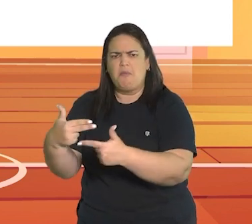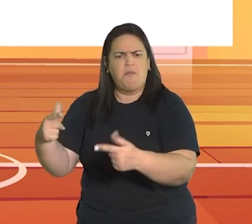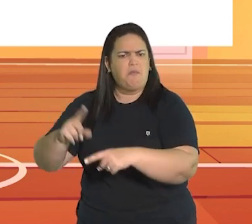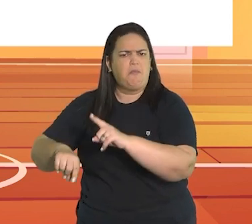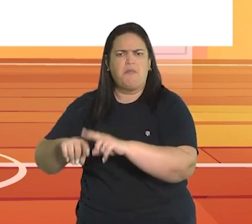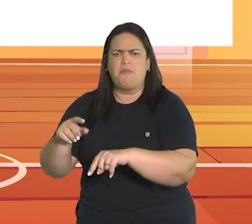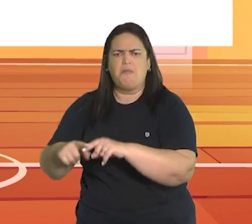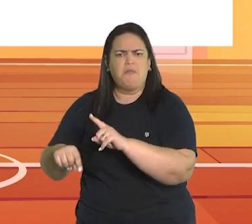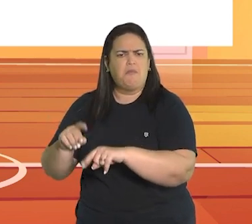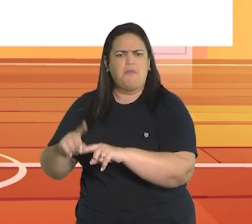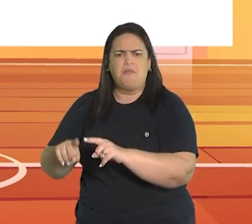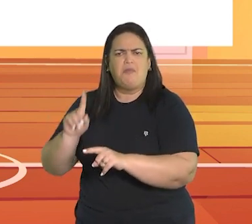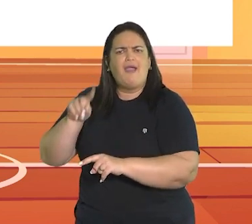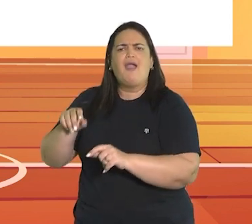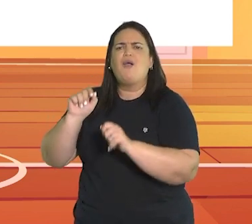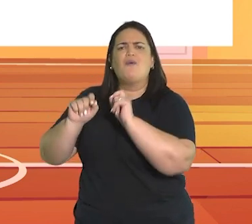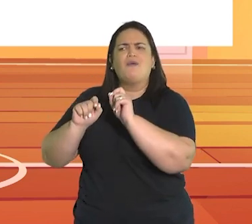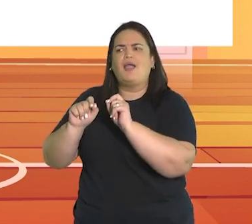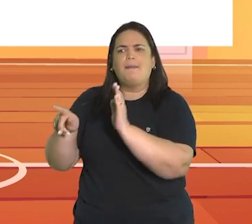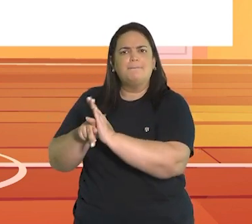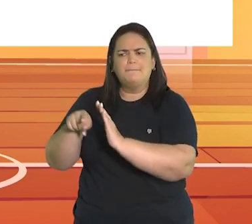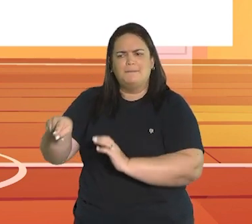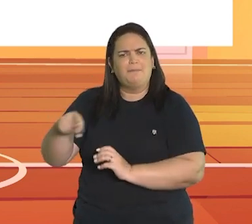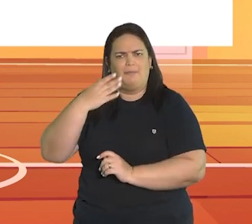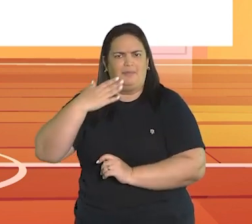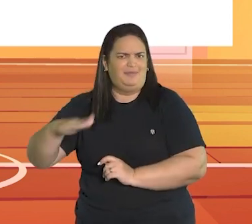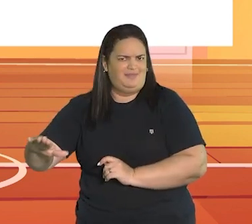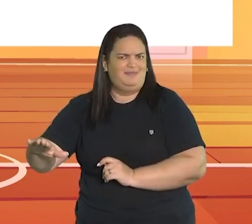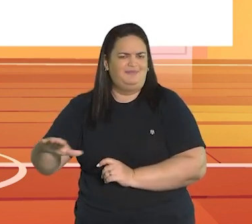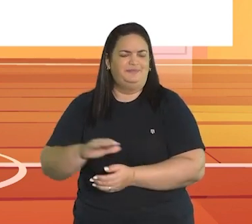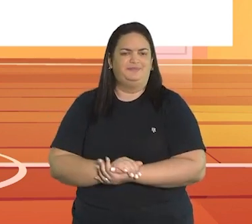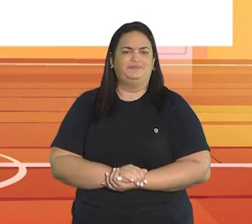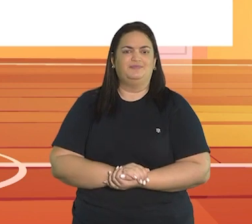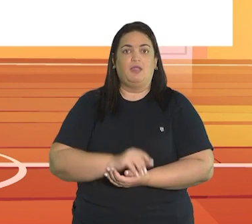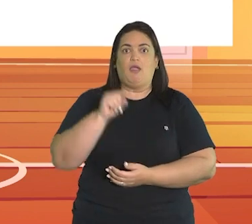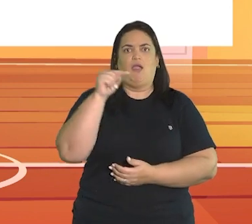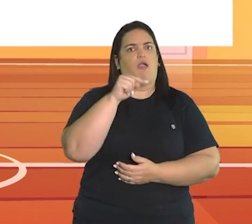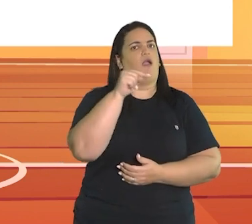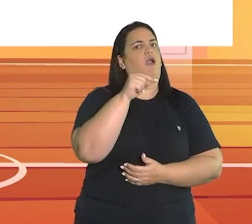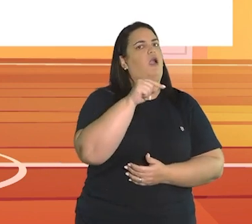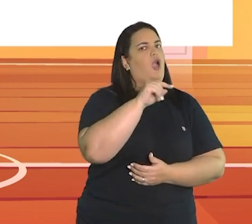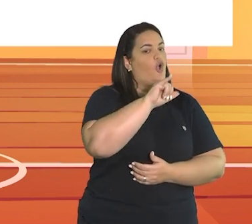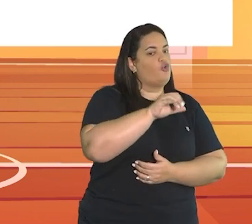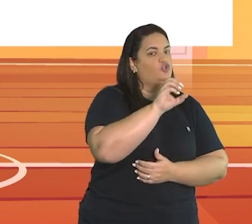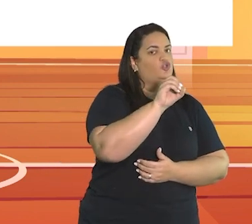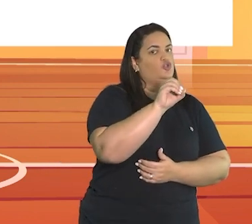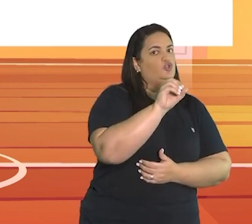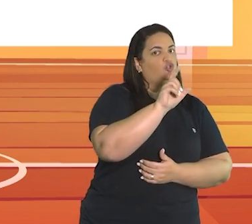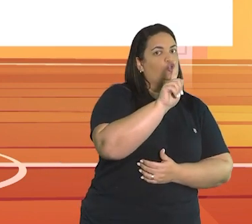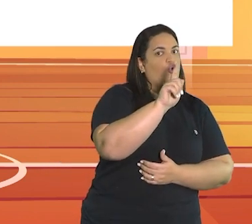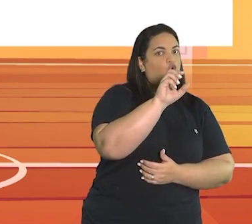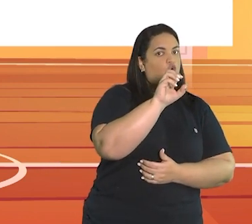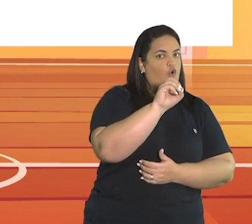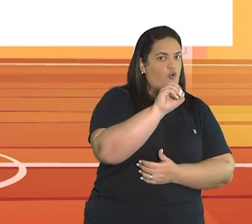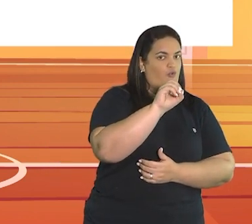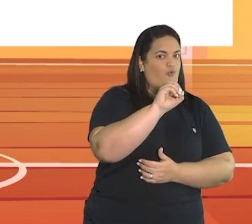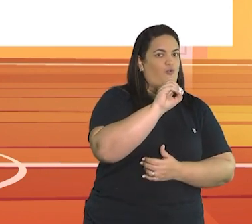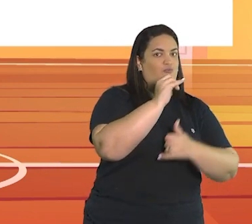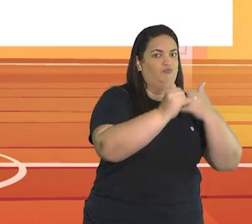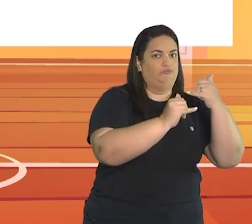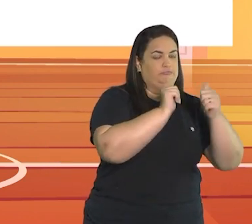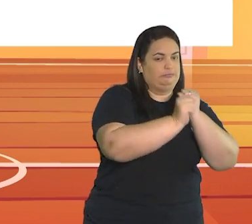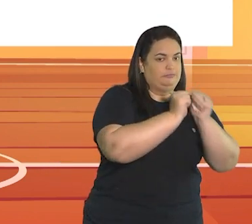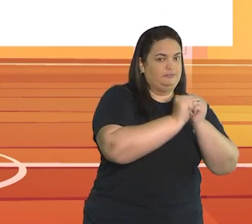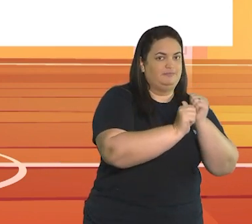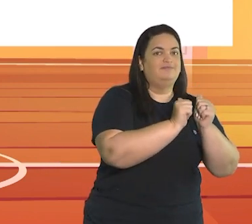Desta forma, brinquedo e brincadeira relacionam-se diretamente com a criança. O jogo